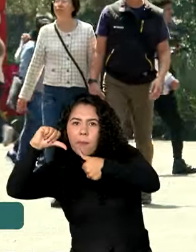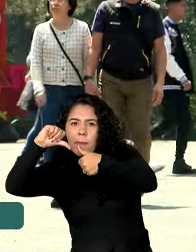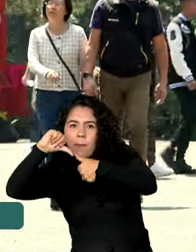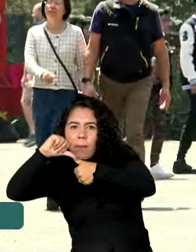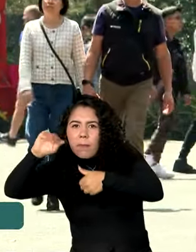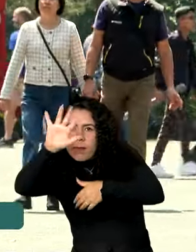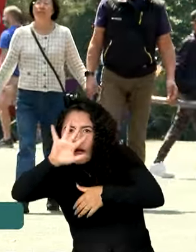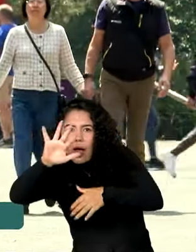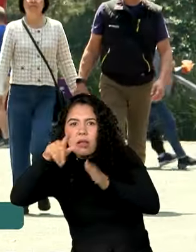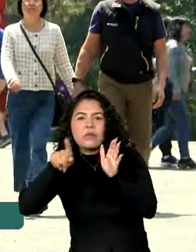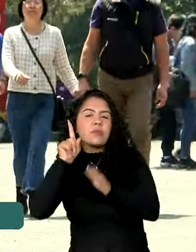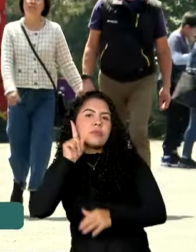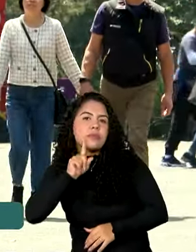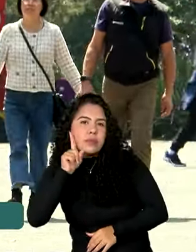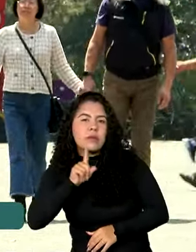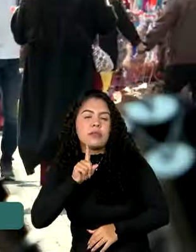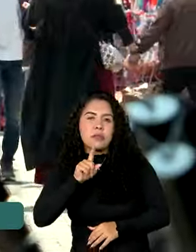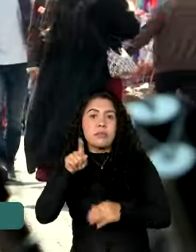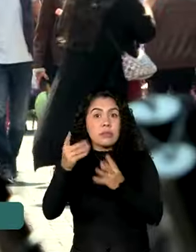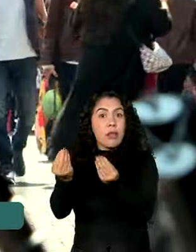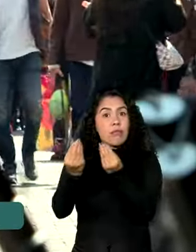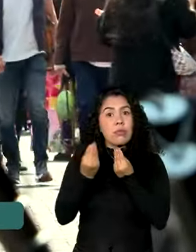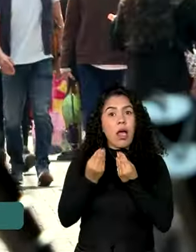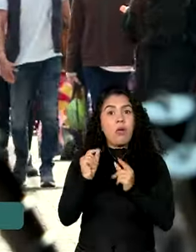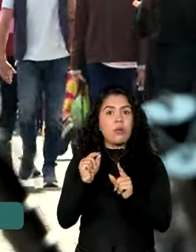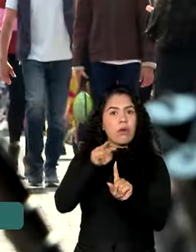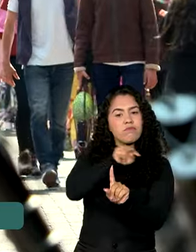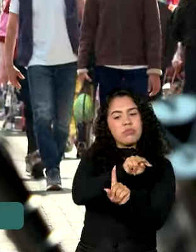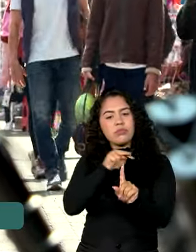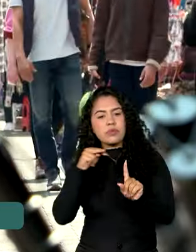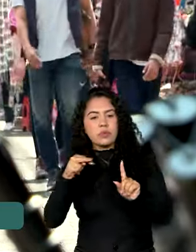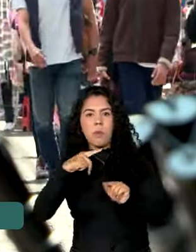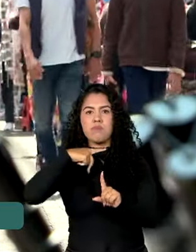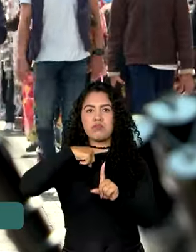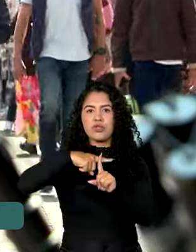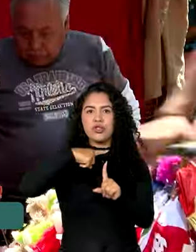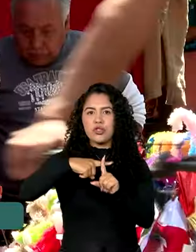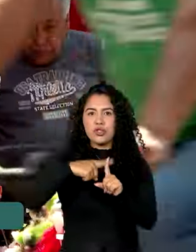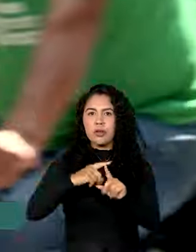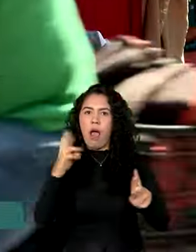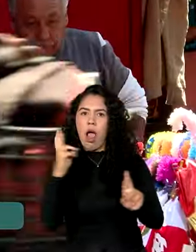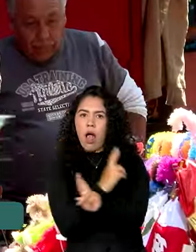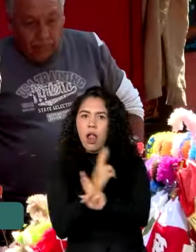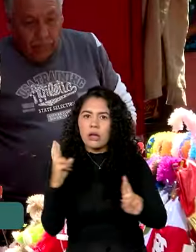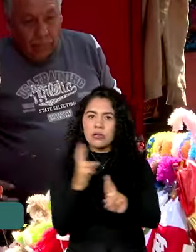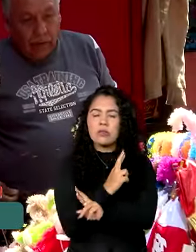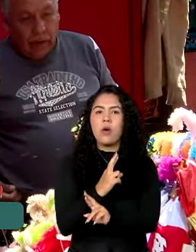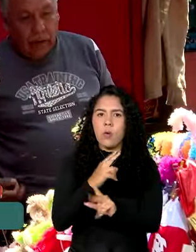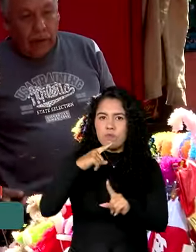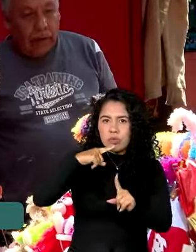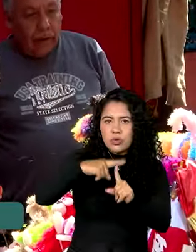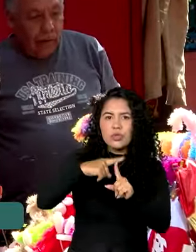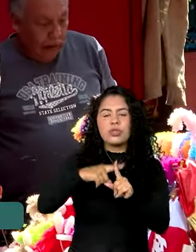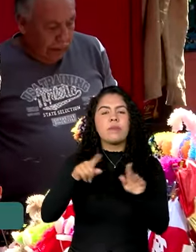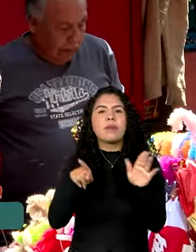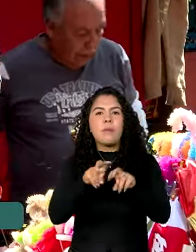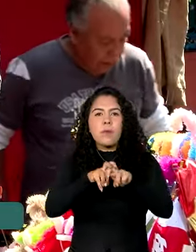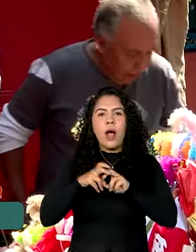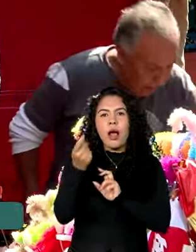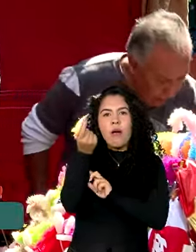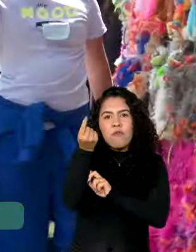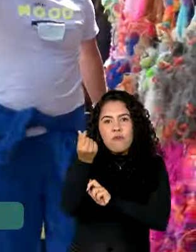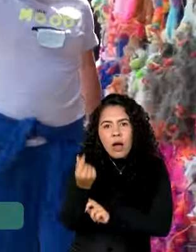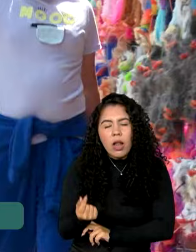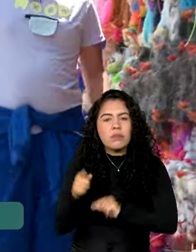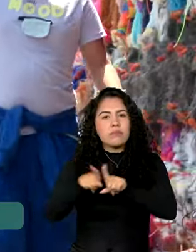faz com que haja uma perspectiva boa de um bom relacionamento em termos de preços e em